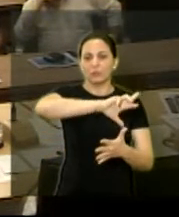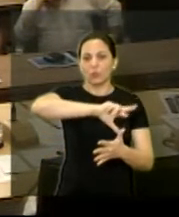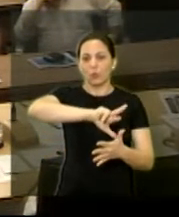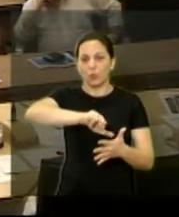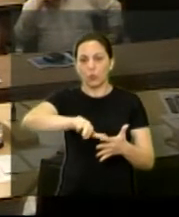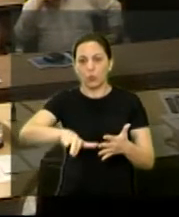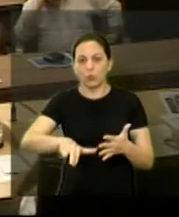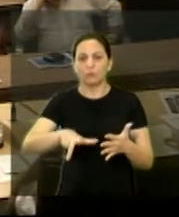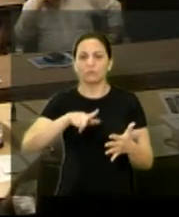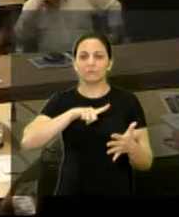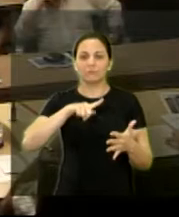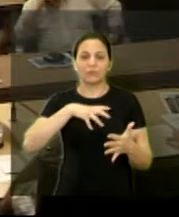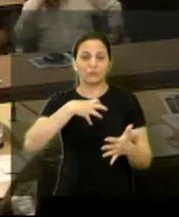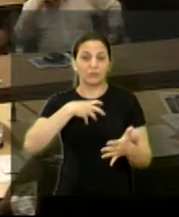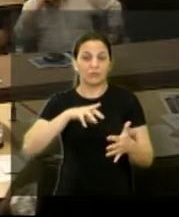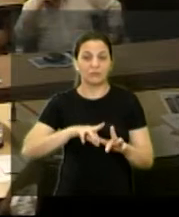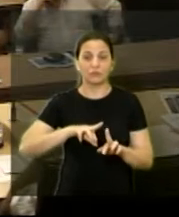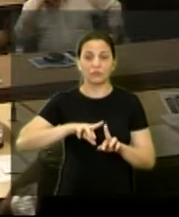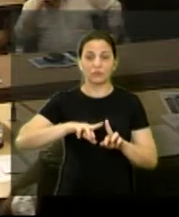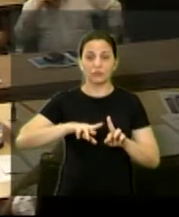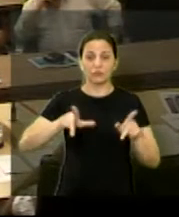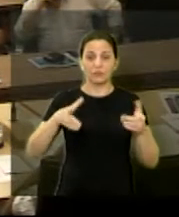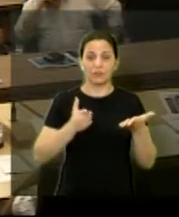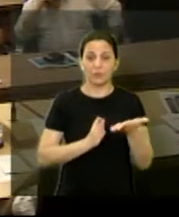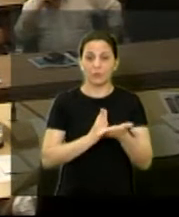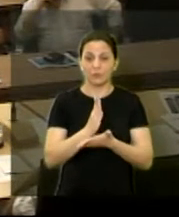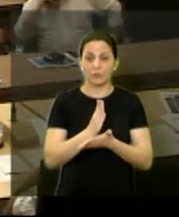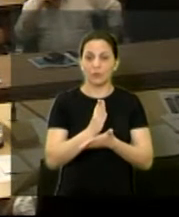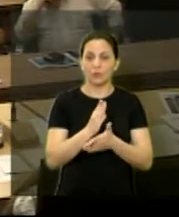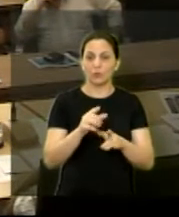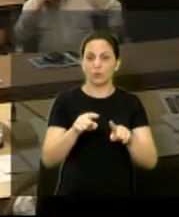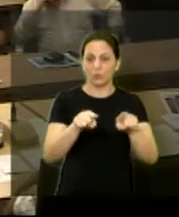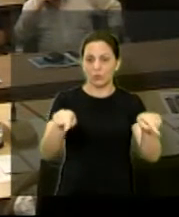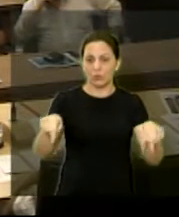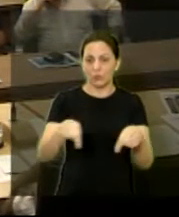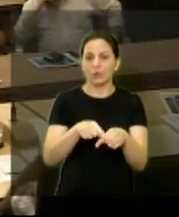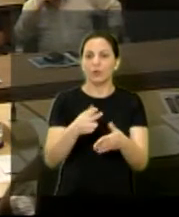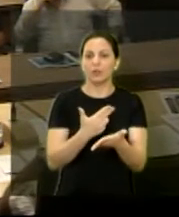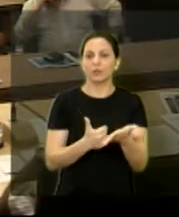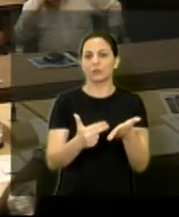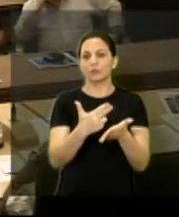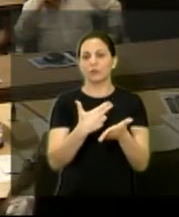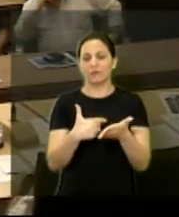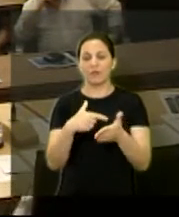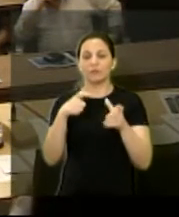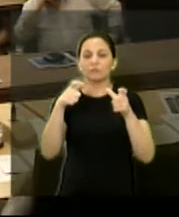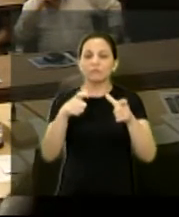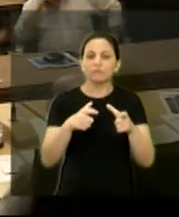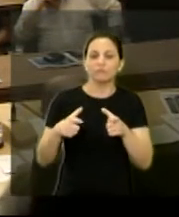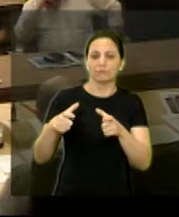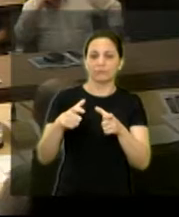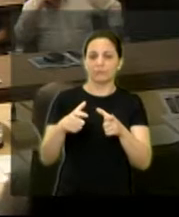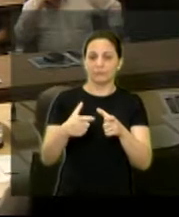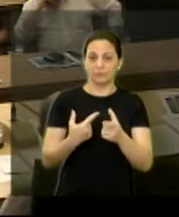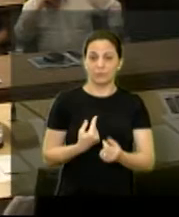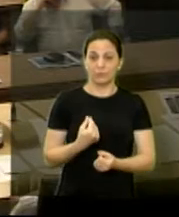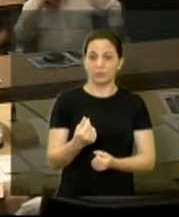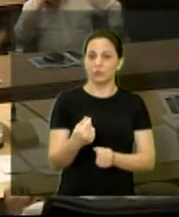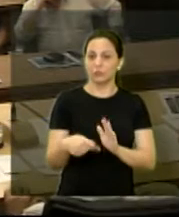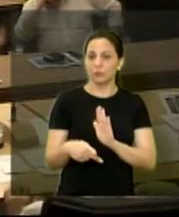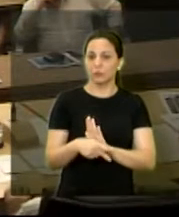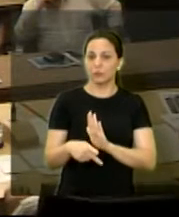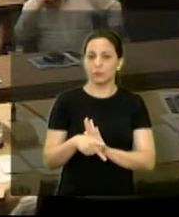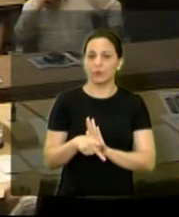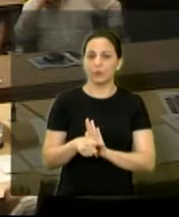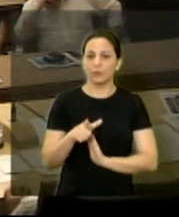algum mecanismo de aprovação de projetos onde o engenheiro ele